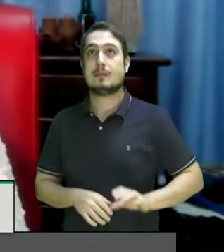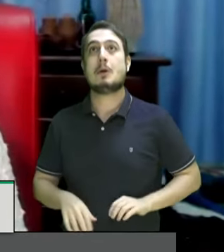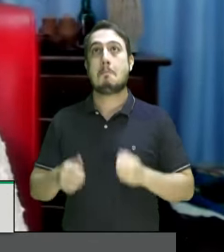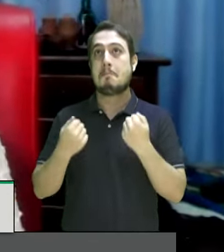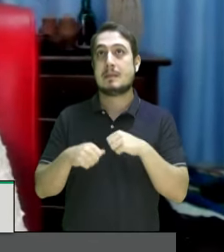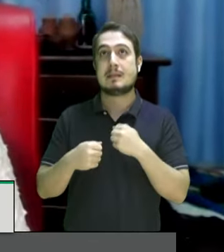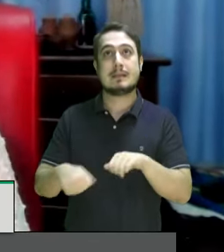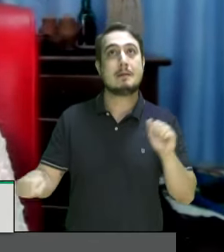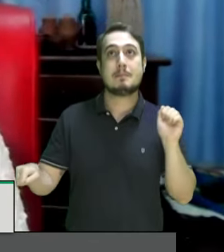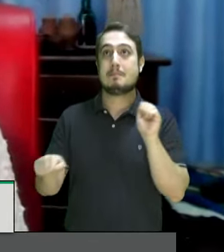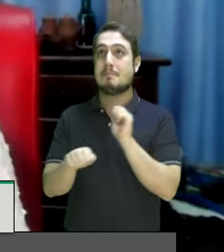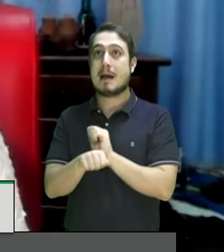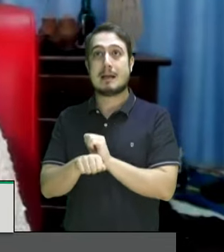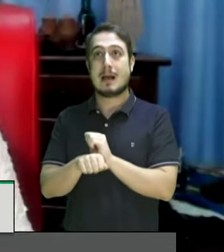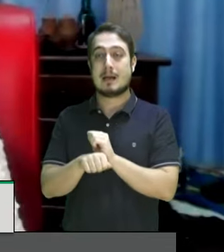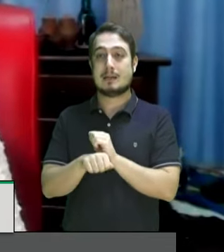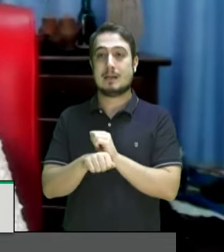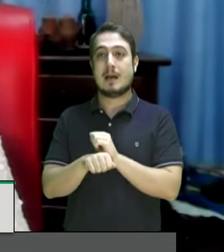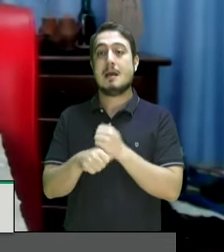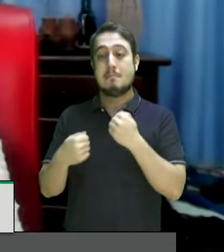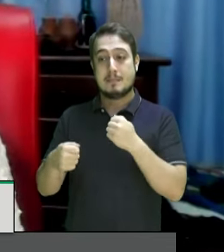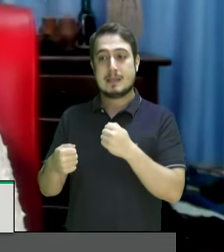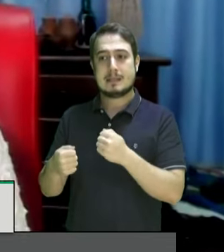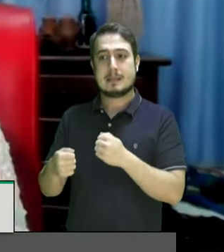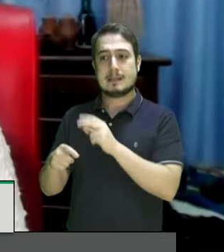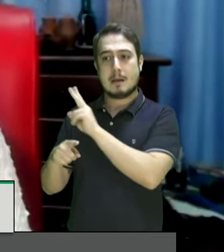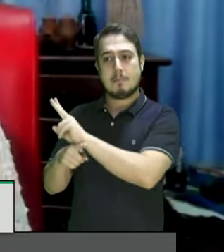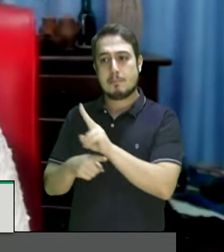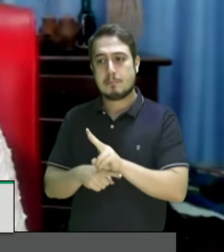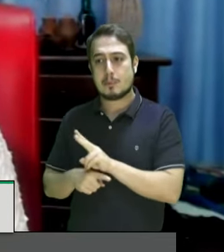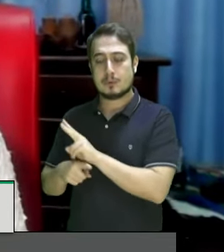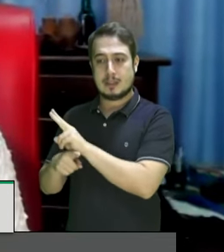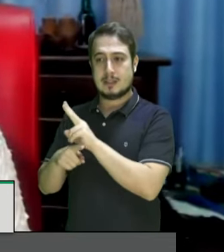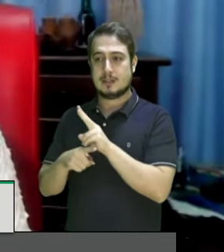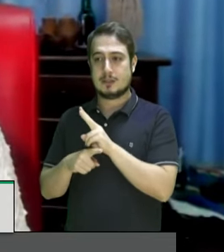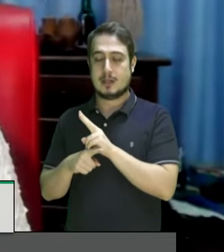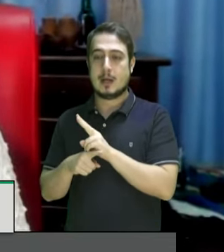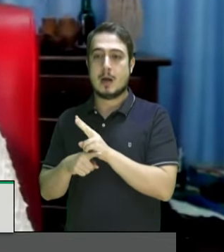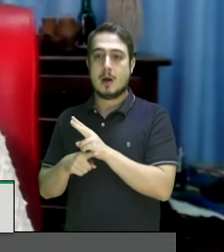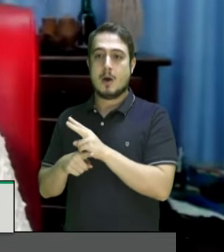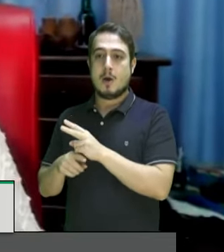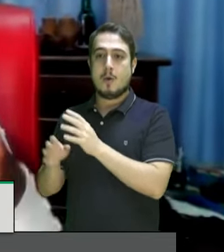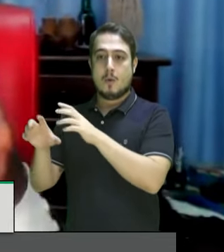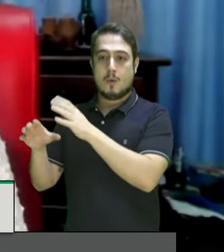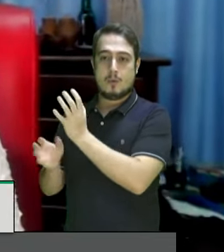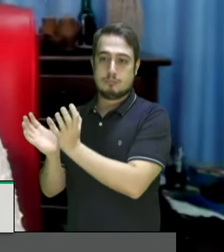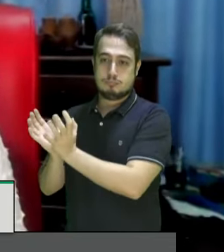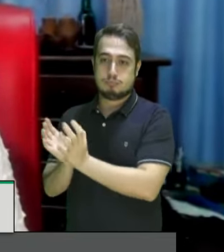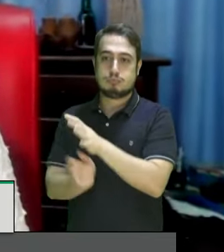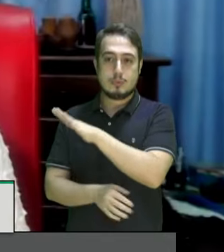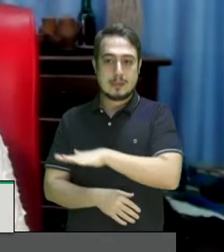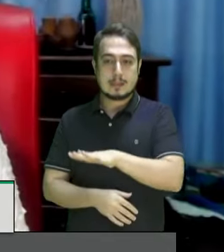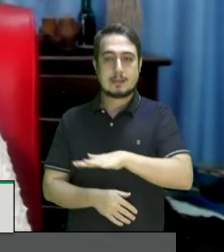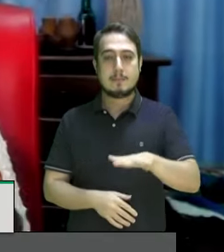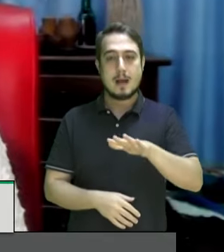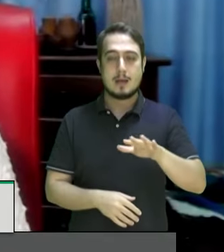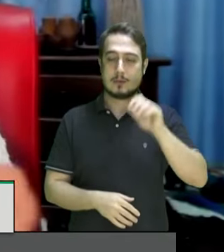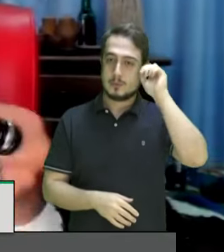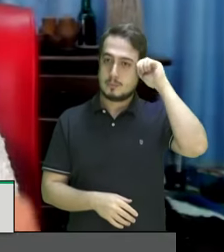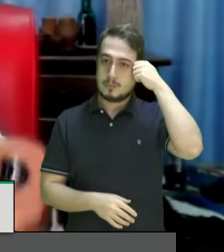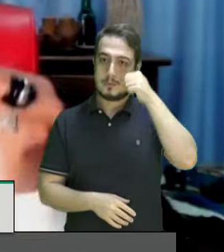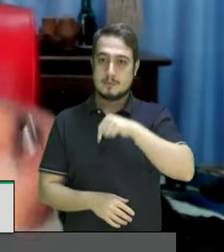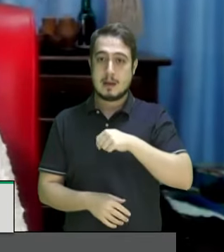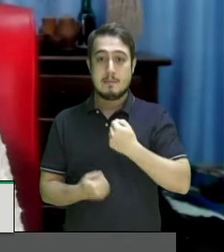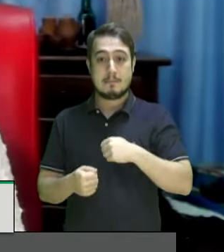ironia e não defender esses espaços sagrados que são espaços do povo negro existe tem que ter um decreto tem que existir